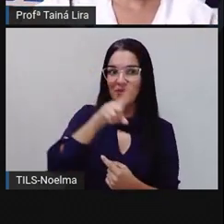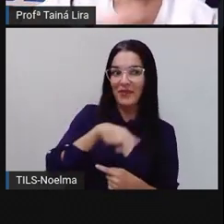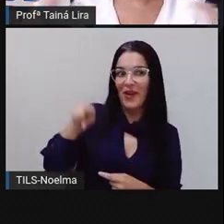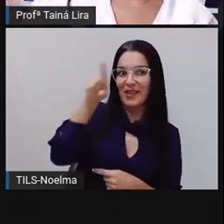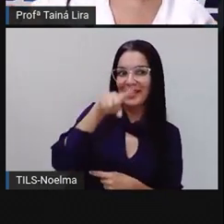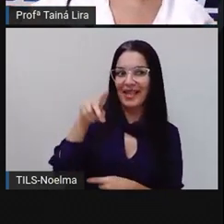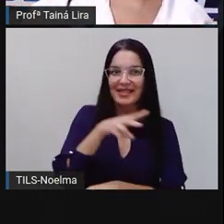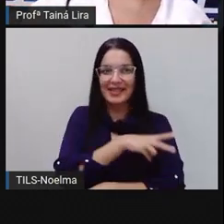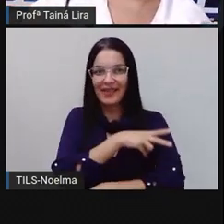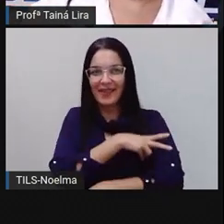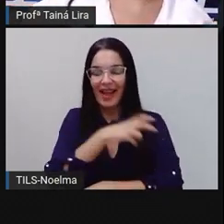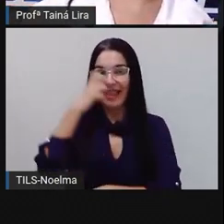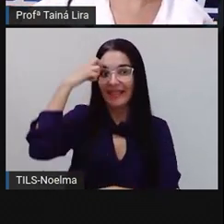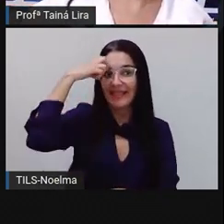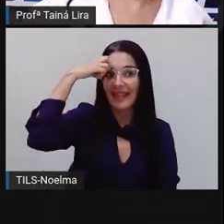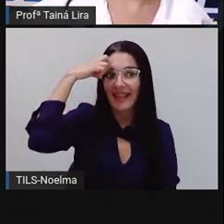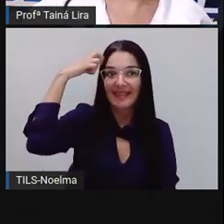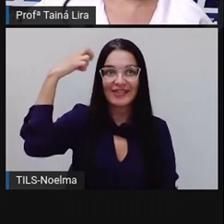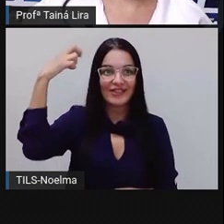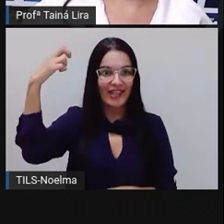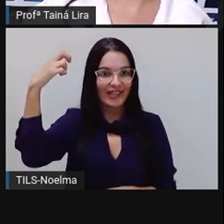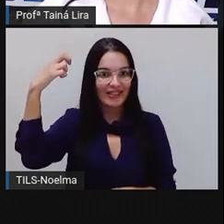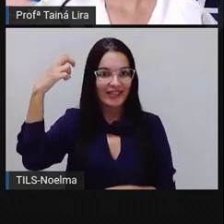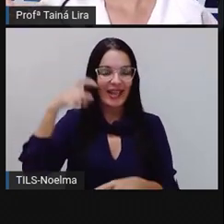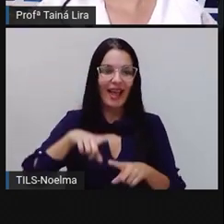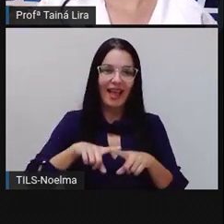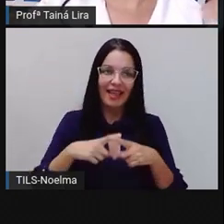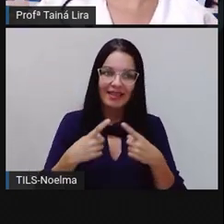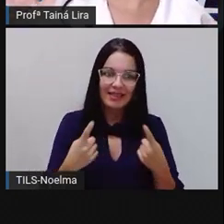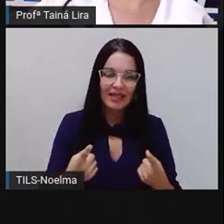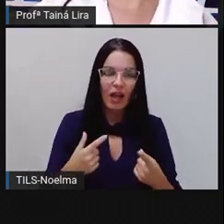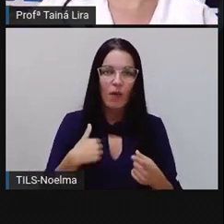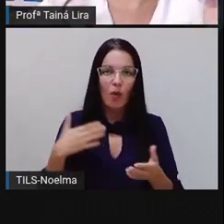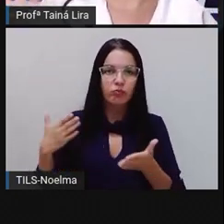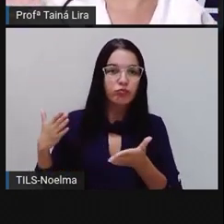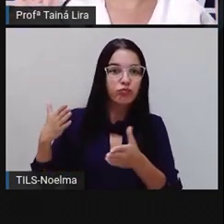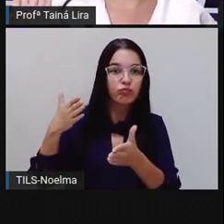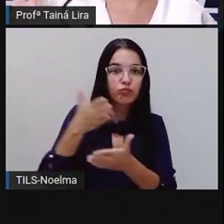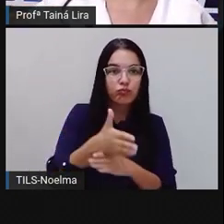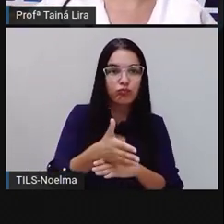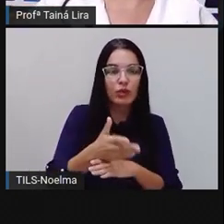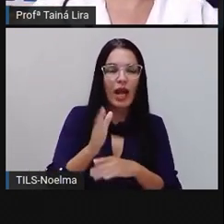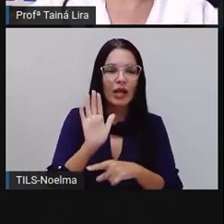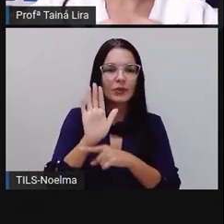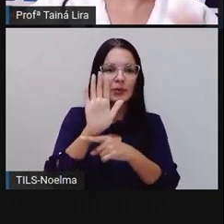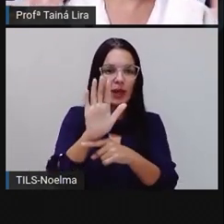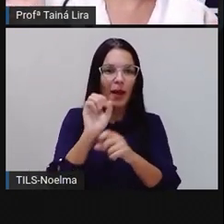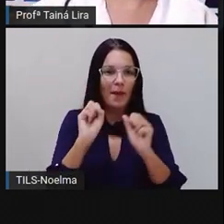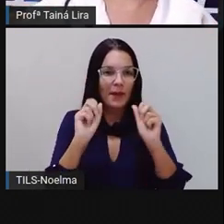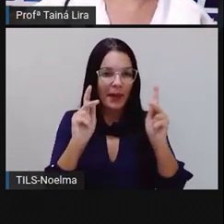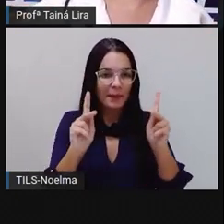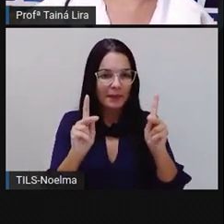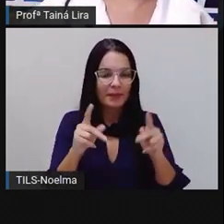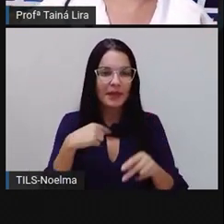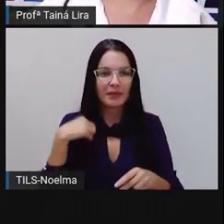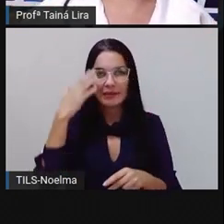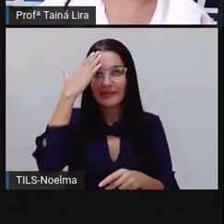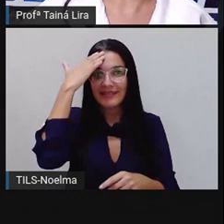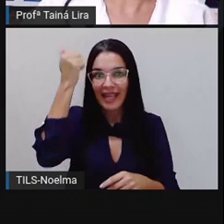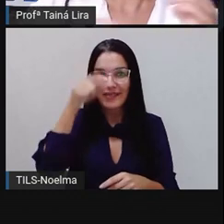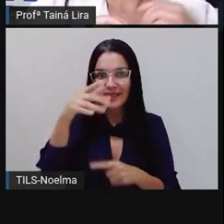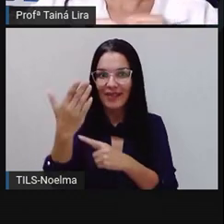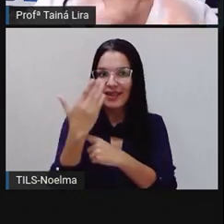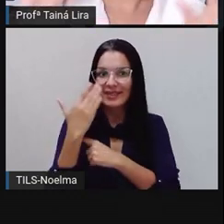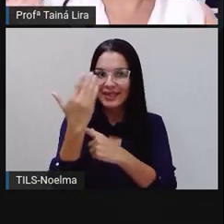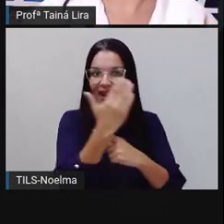é uma turma de meninos inteligentes, eu trouxe aí porque eu sei que vocês vão me ajudar, tenho certeza que vocês vão me ajudar aí,